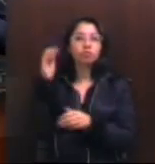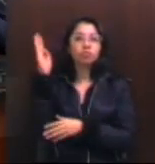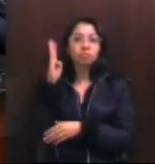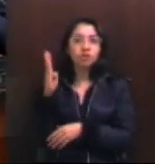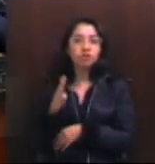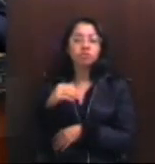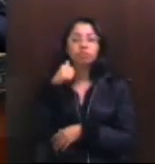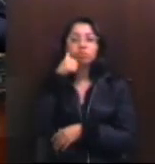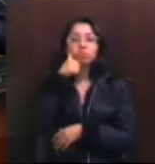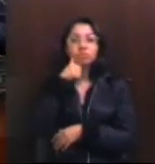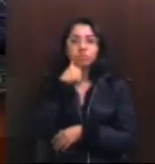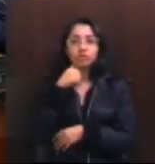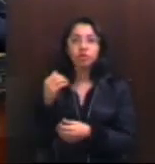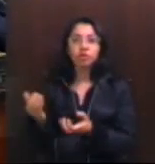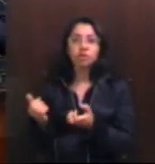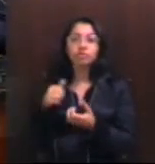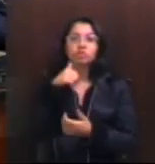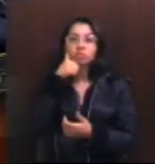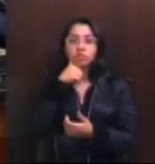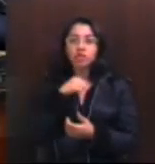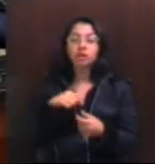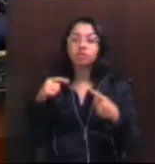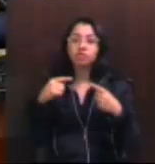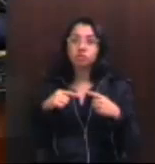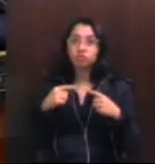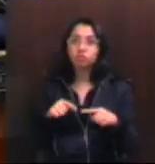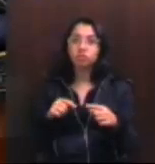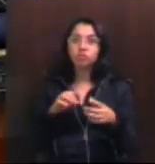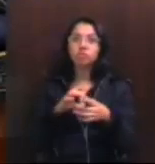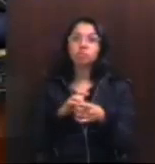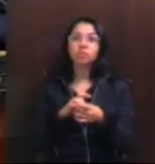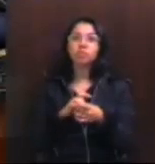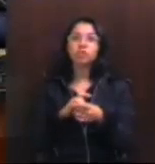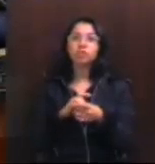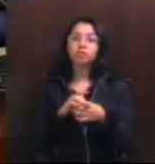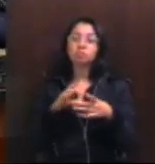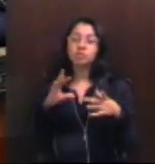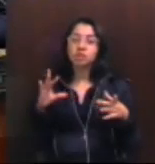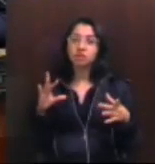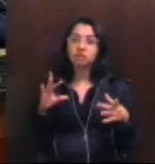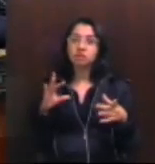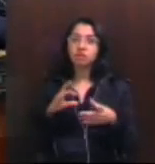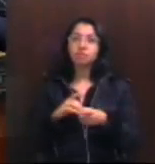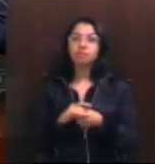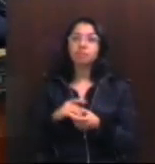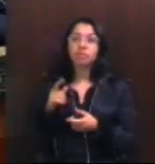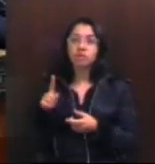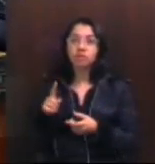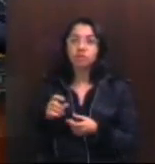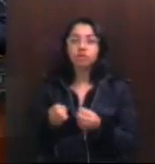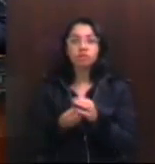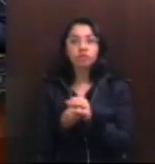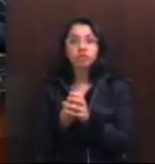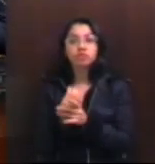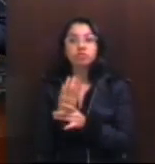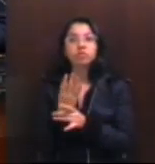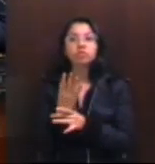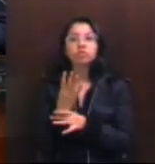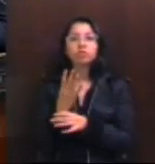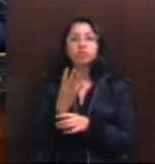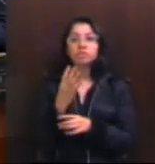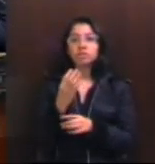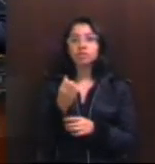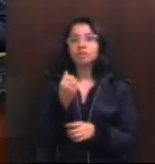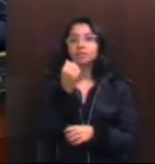jovens mulheres, assim como os jovens que lutam pela sua livre orientação sexual, vocês são as flores que nasceram entre as